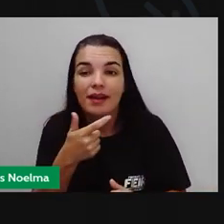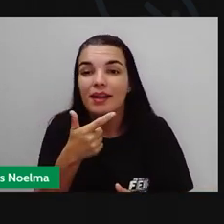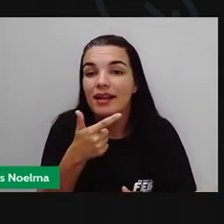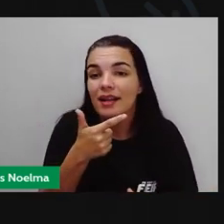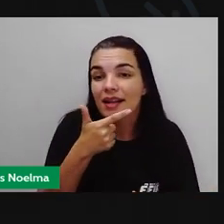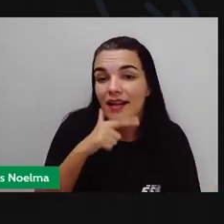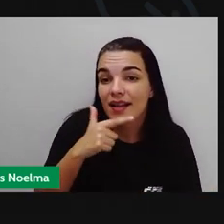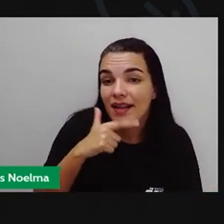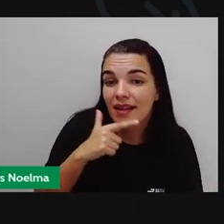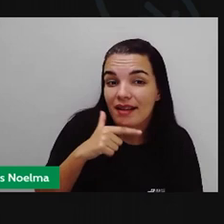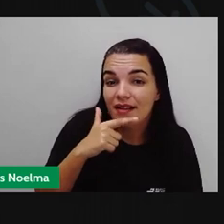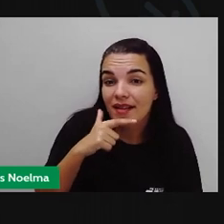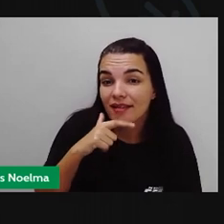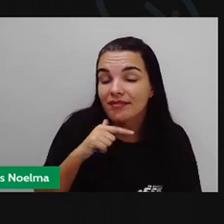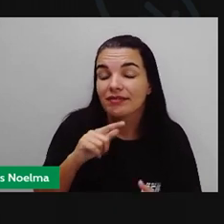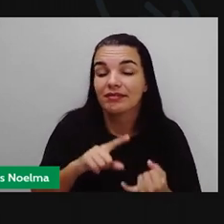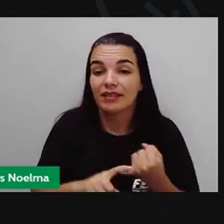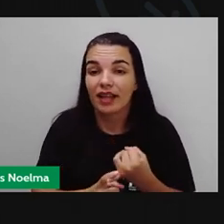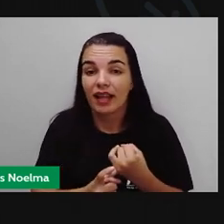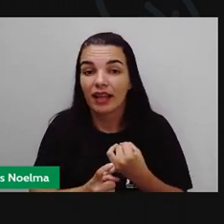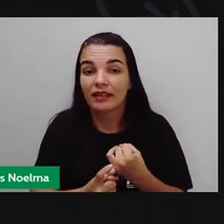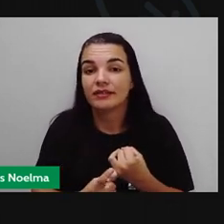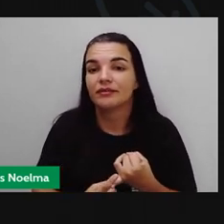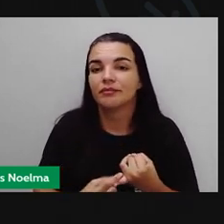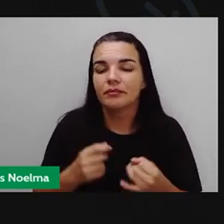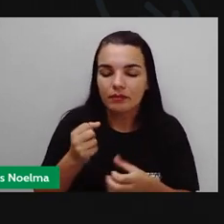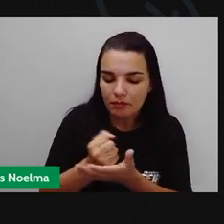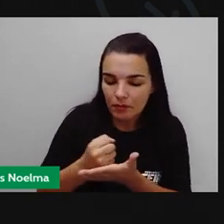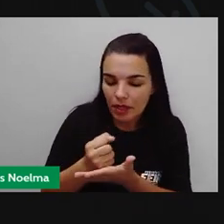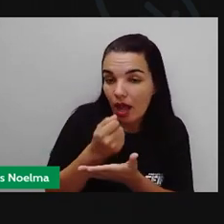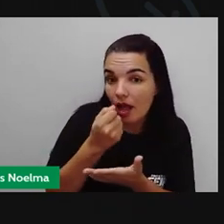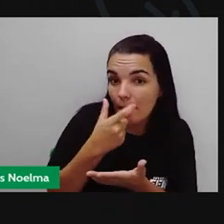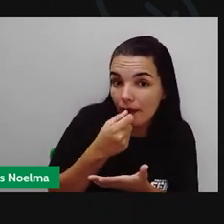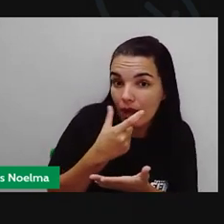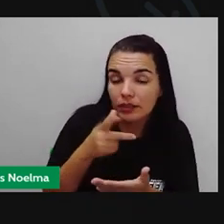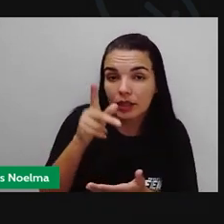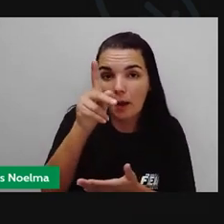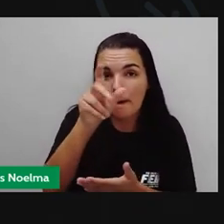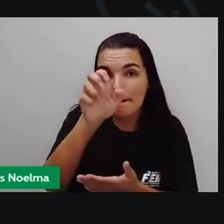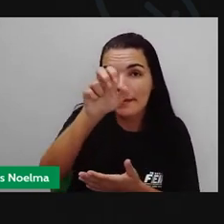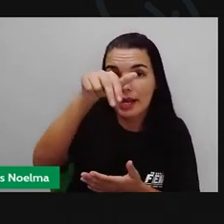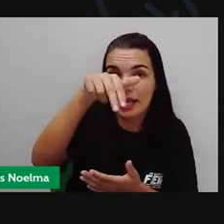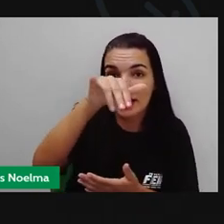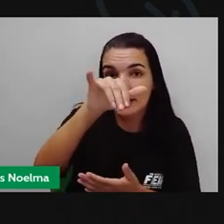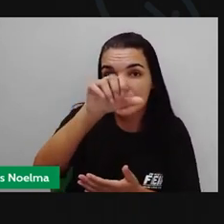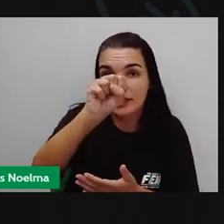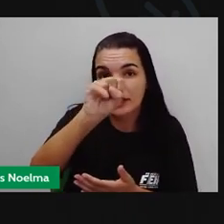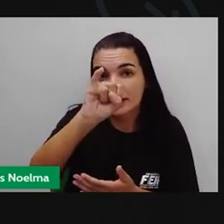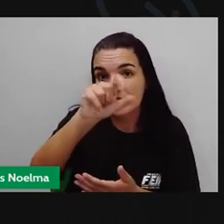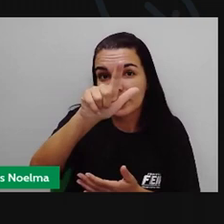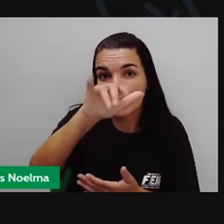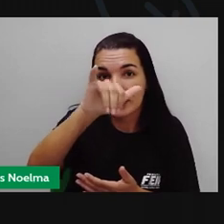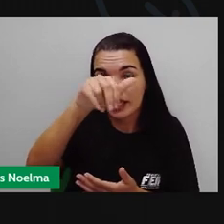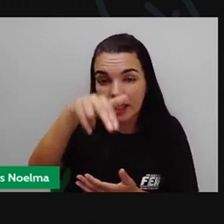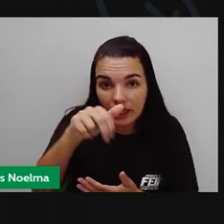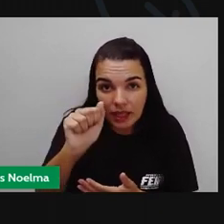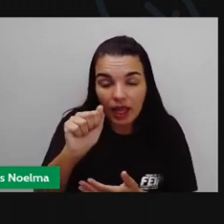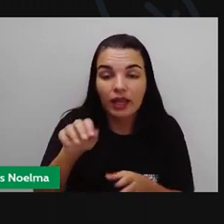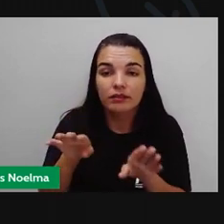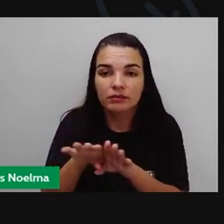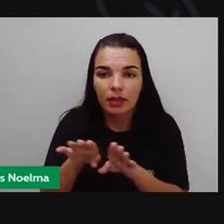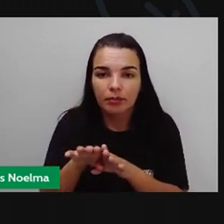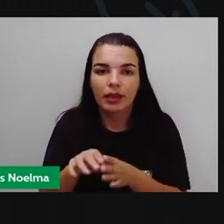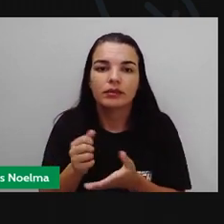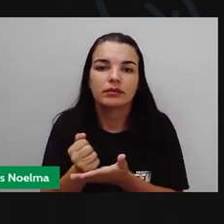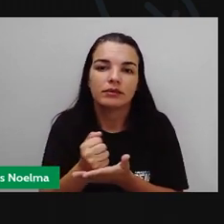o pericilin, que é o tipo de fungo, né? Que ajuda aí na produção da pericilina, que é um medicamento antibiótico. E, além